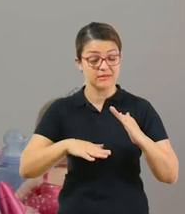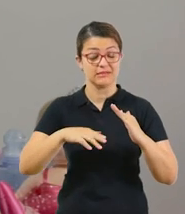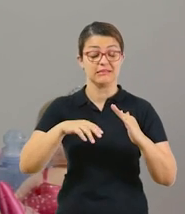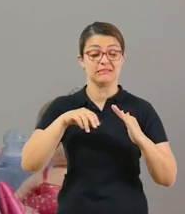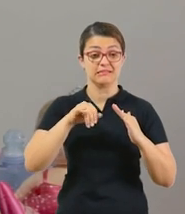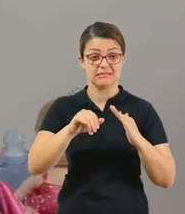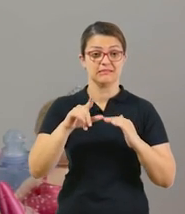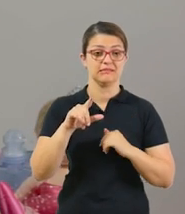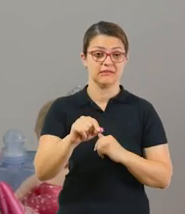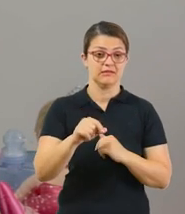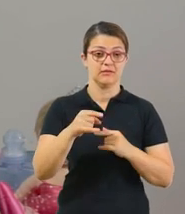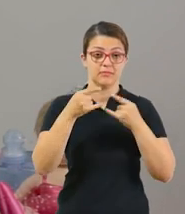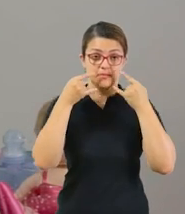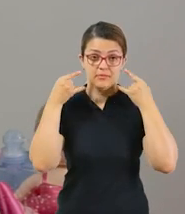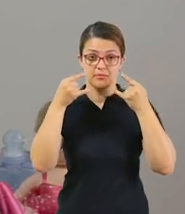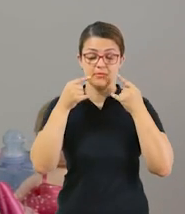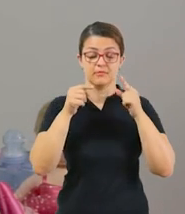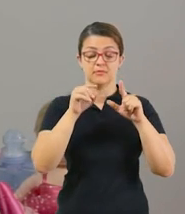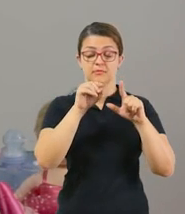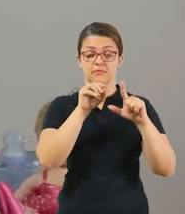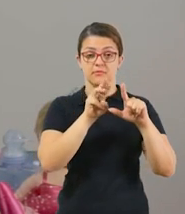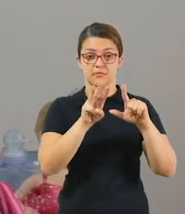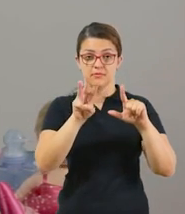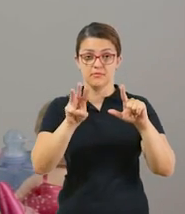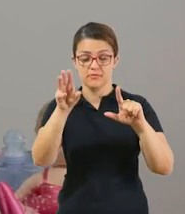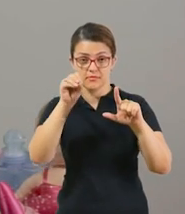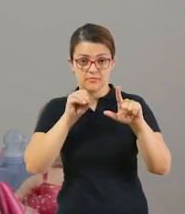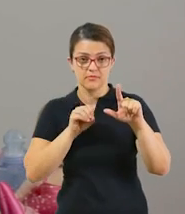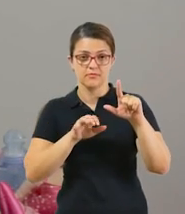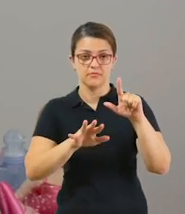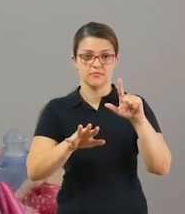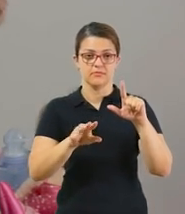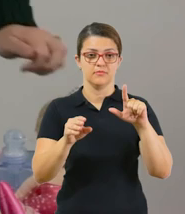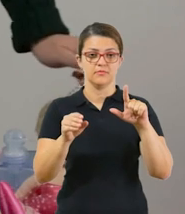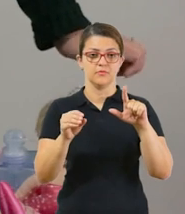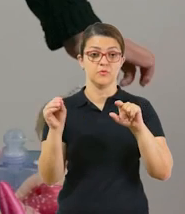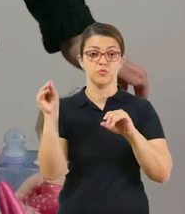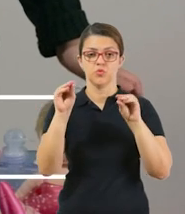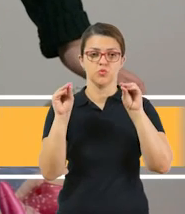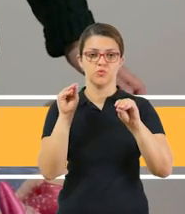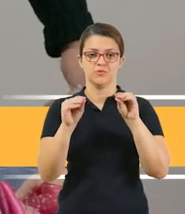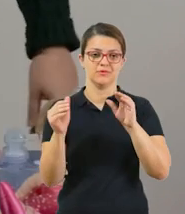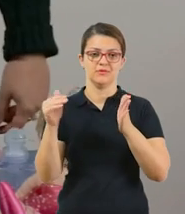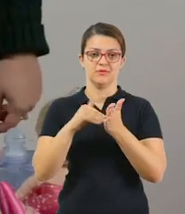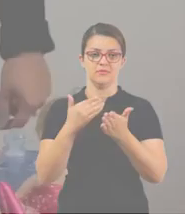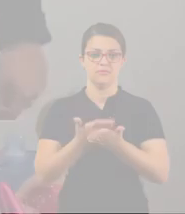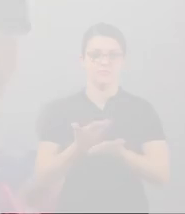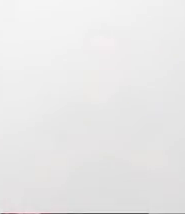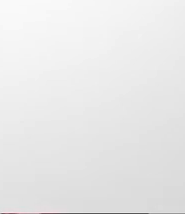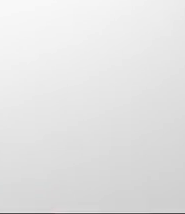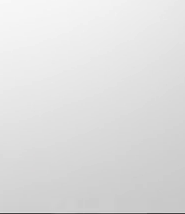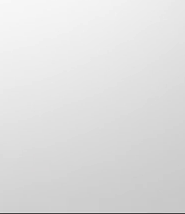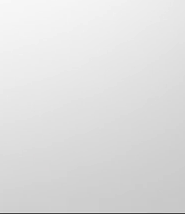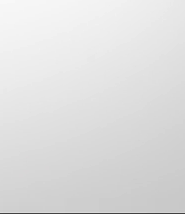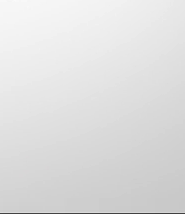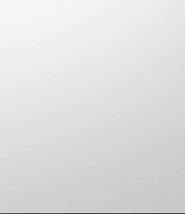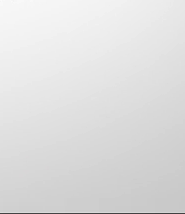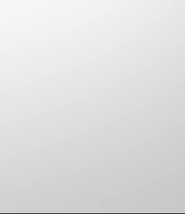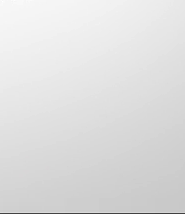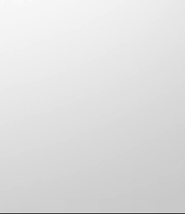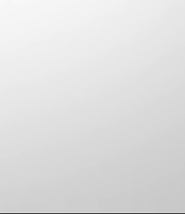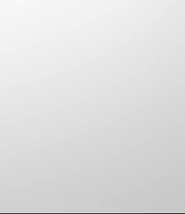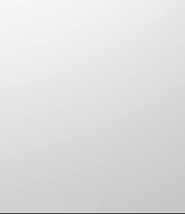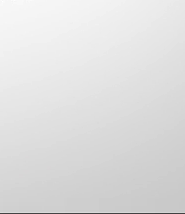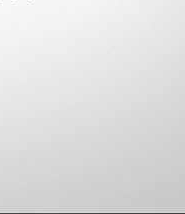Se precisar sair, use máscara e compartilhe o link que está aqui no seu vídeo. Um grande beijo e até mais! Tchau,